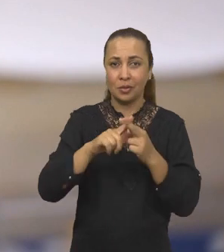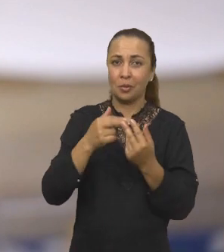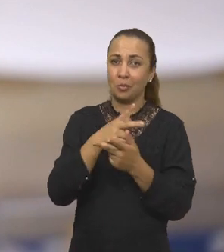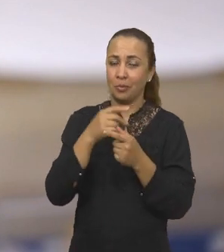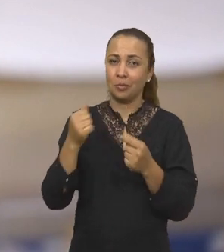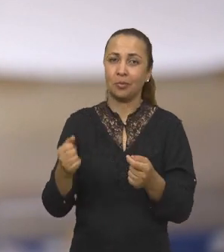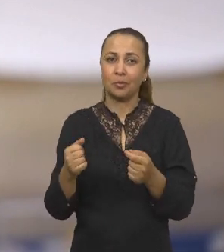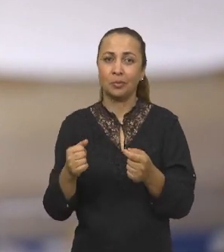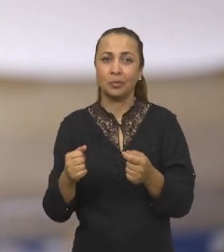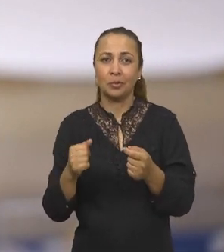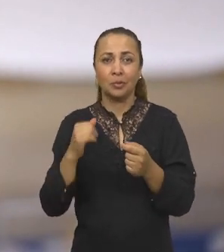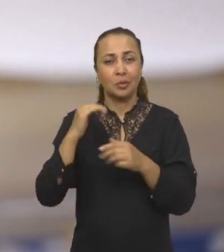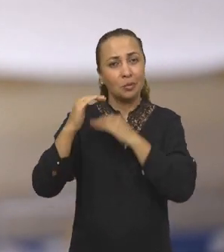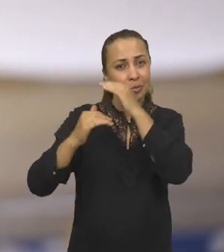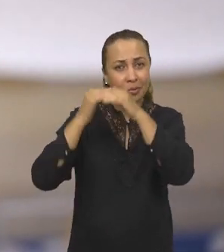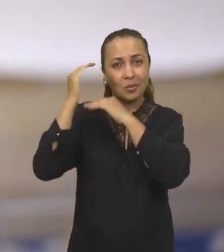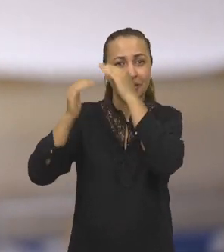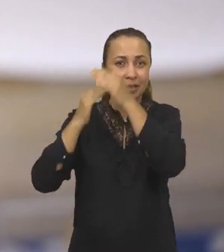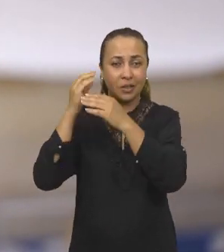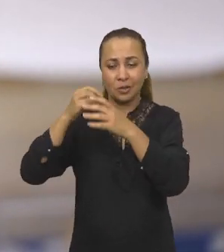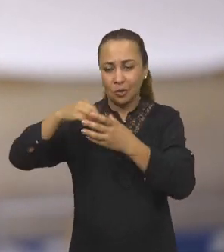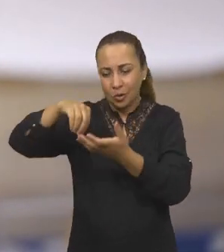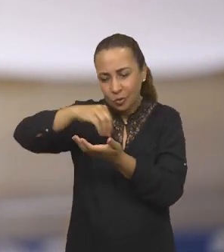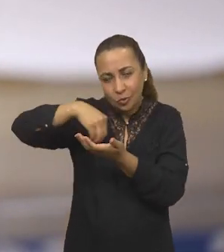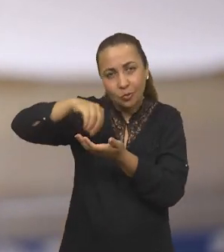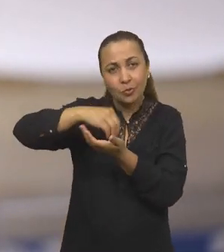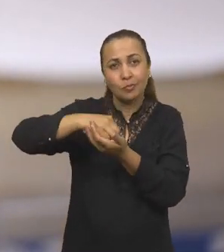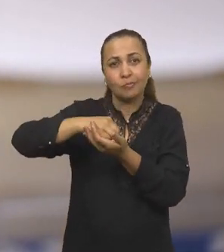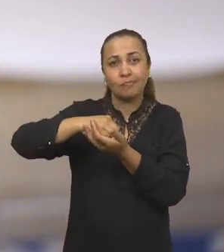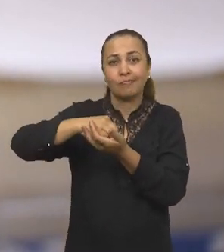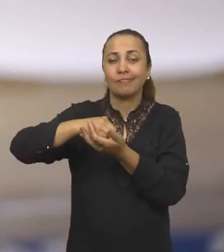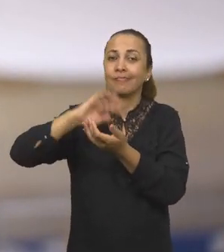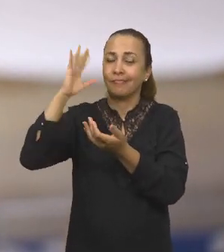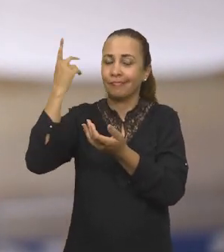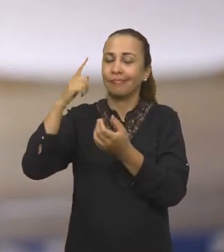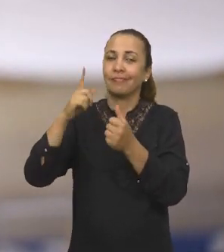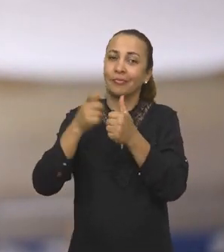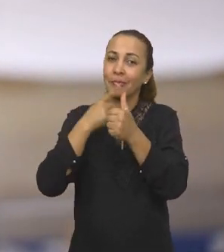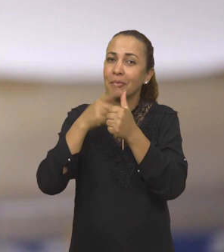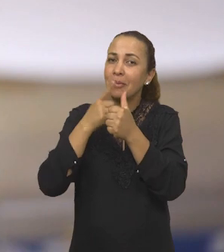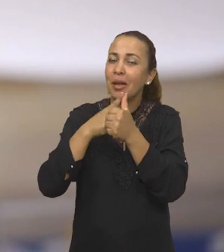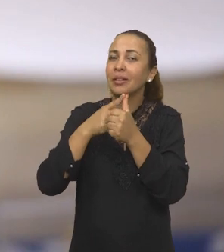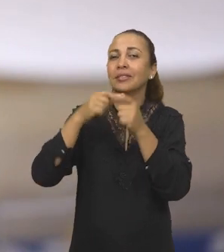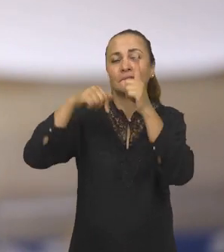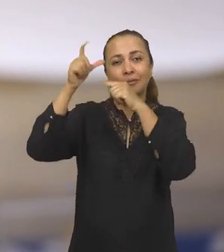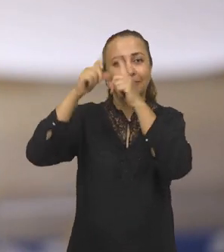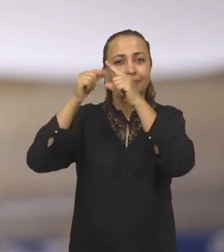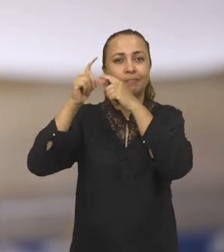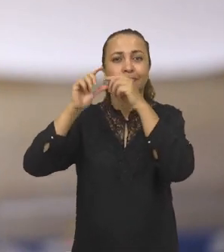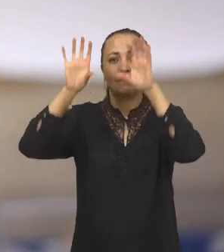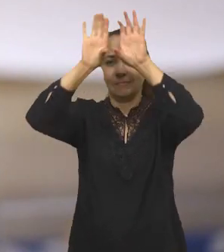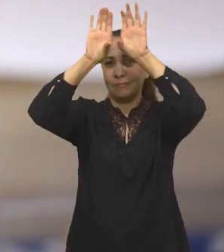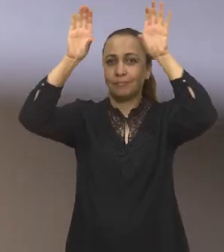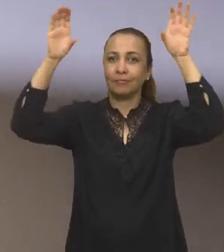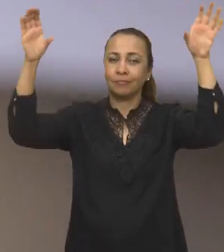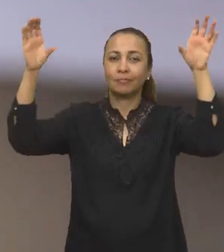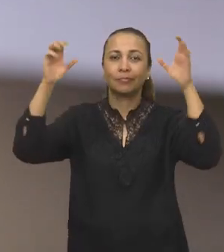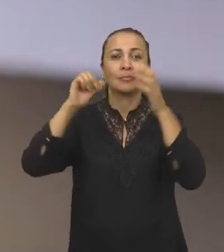dos processos de nucleossíntese que aconteceram nas primeiras estrelas da nossa galáxia, nas primeiras estrelas do universo.